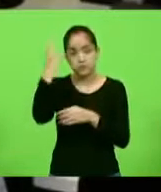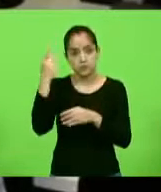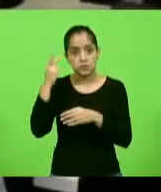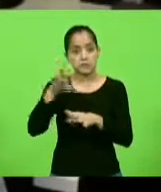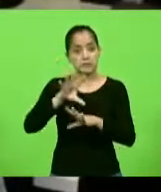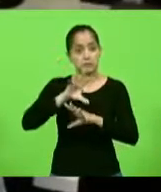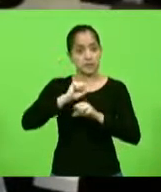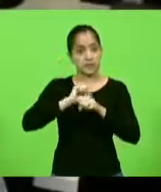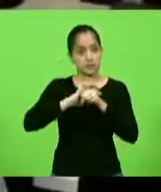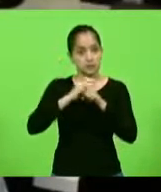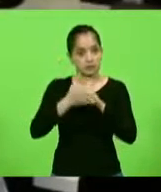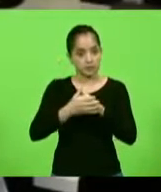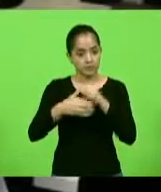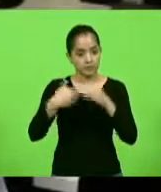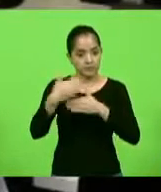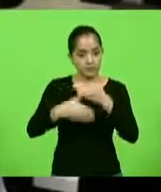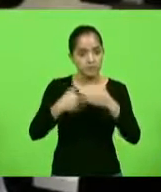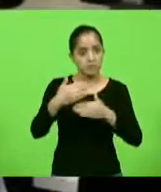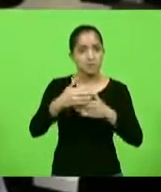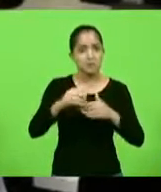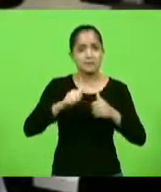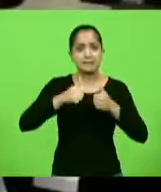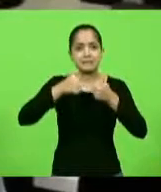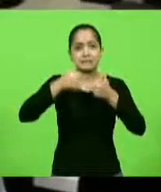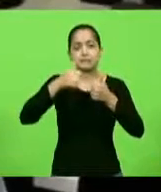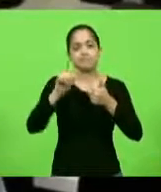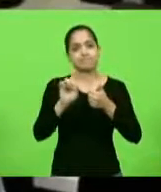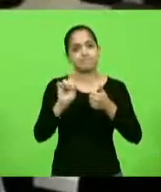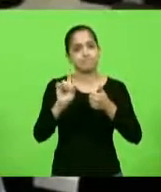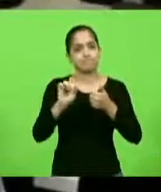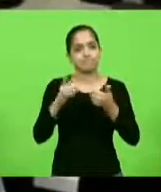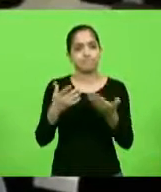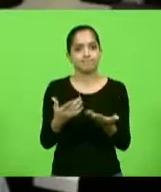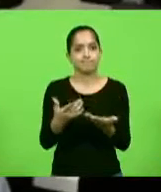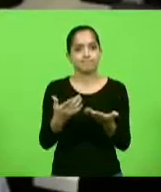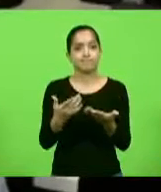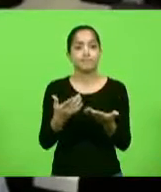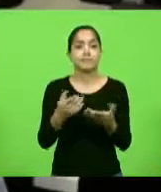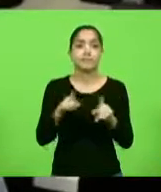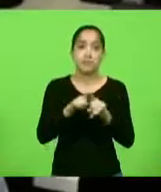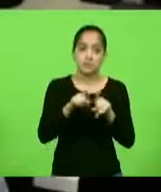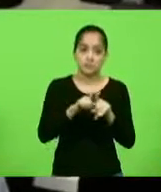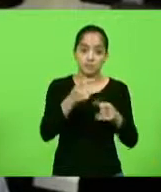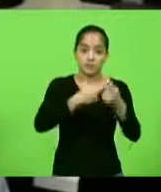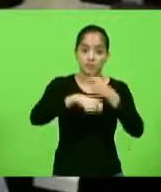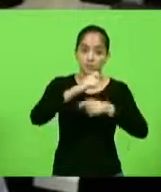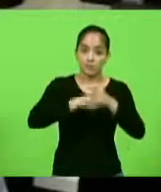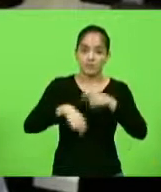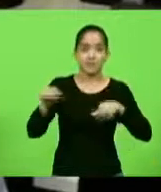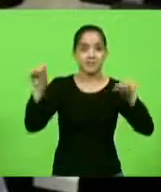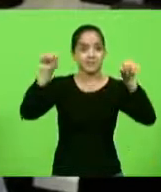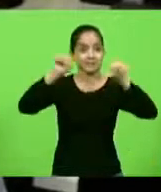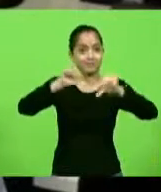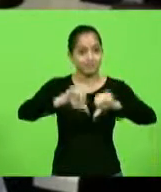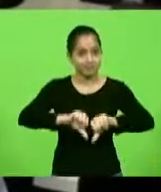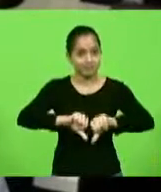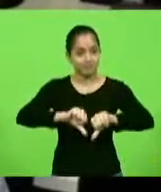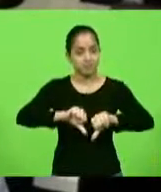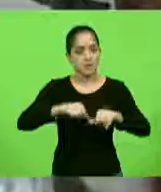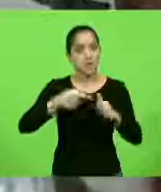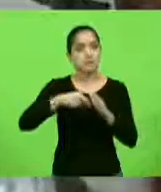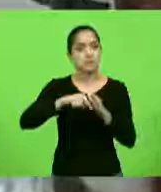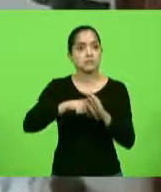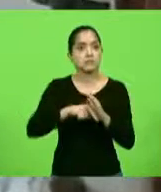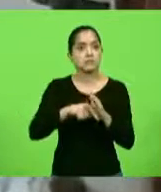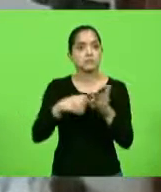graves. A pandemia gerou uma grave crise econômica que todos nós conhecemos e que aprofundou